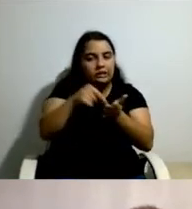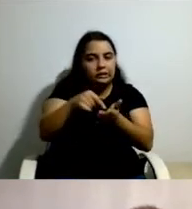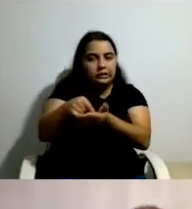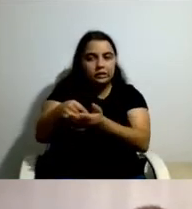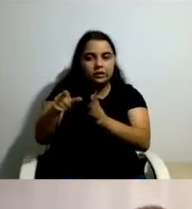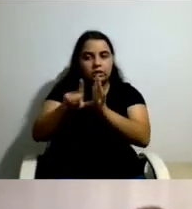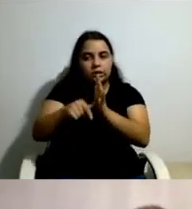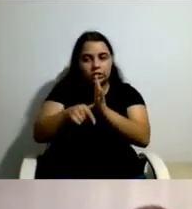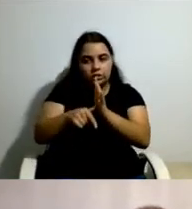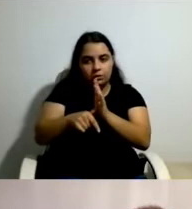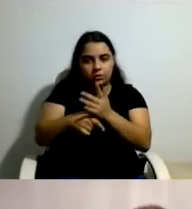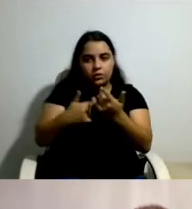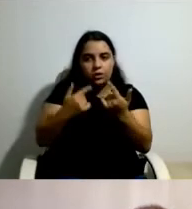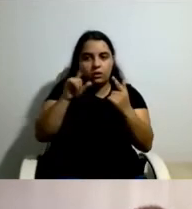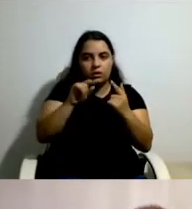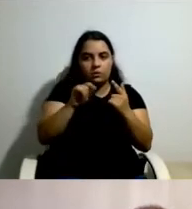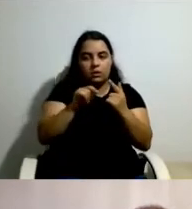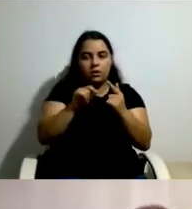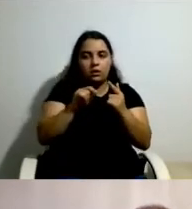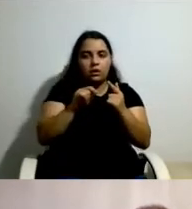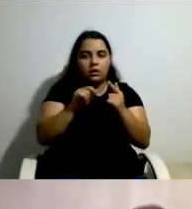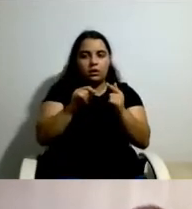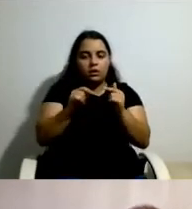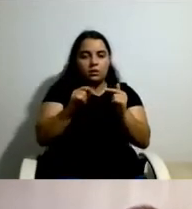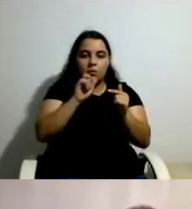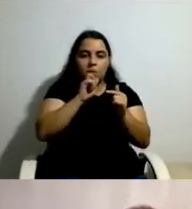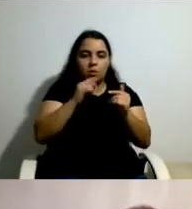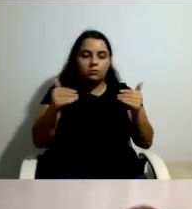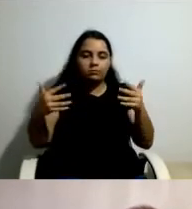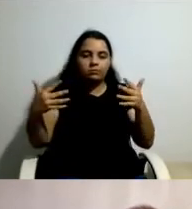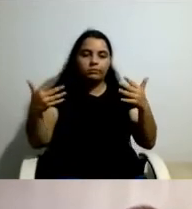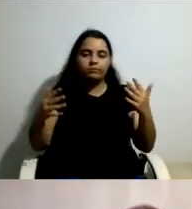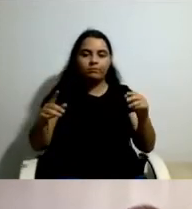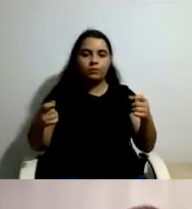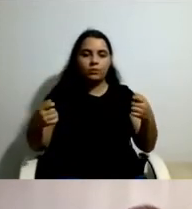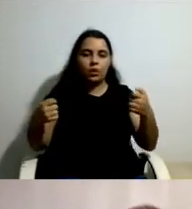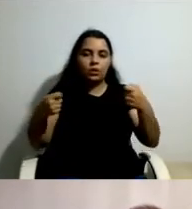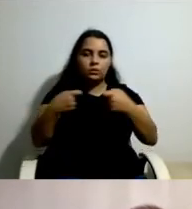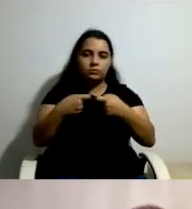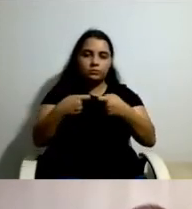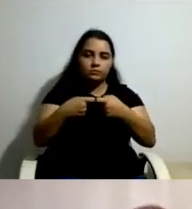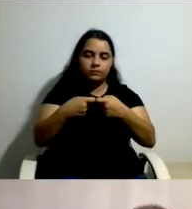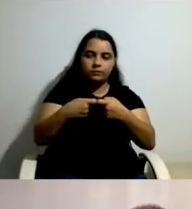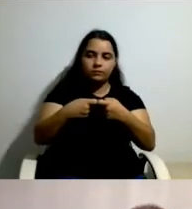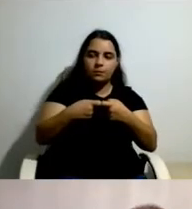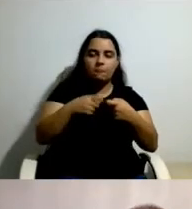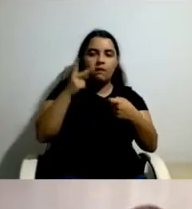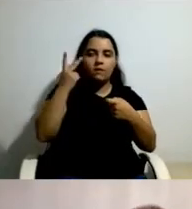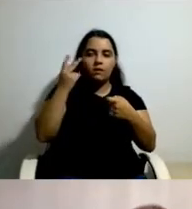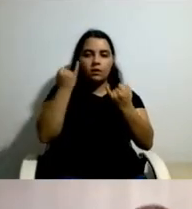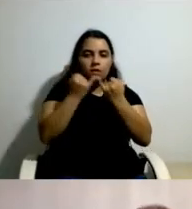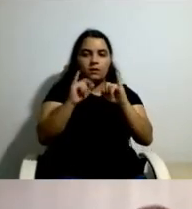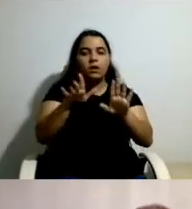os próprios princípios da vida independente. Ora, obtendo-se daí por salvaguardar os princípios de autonomia, que são princípios